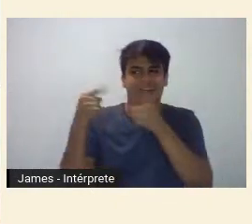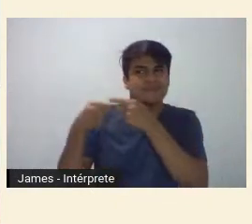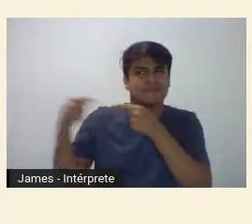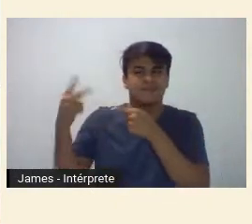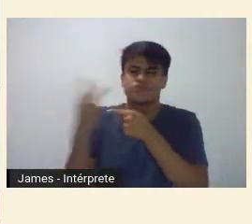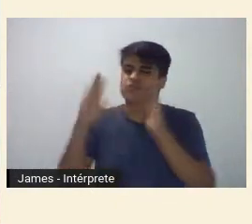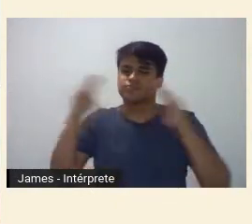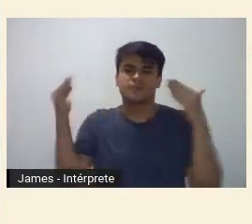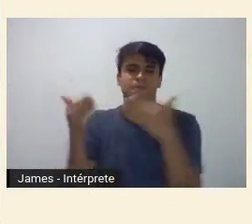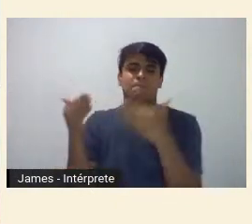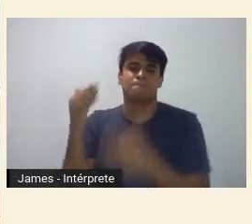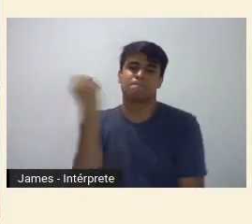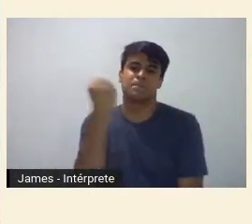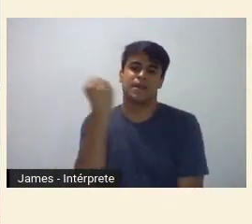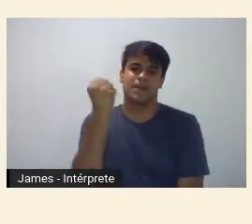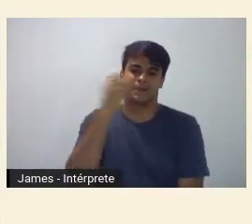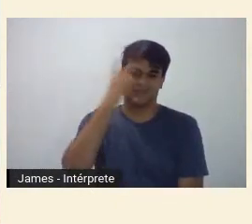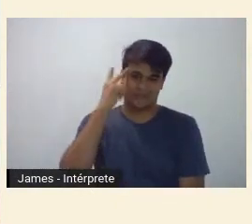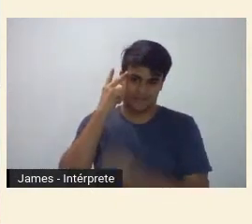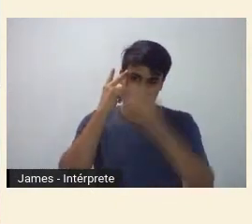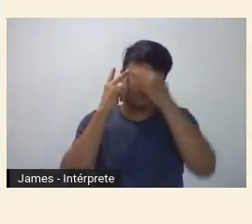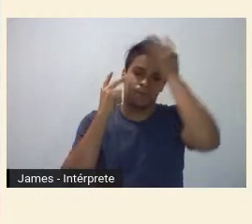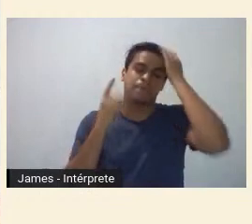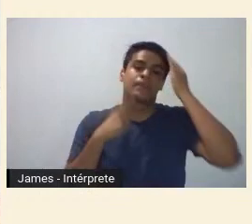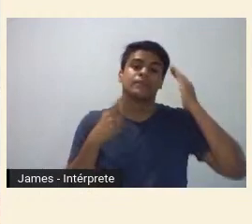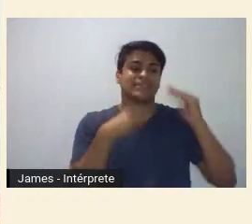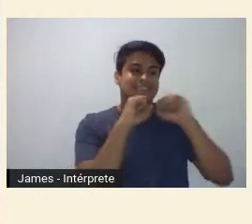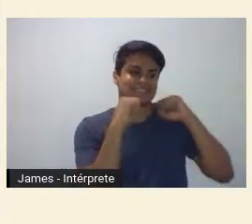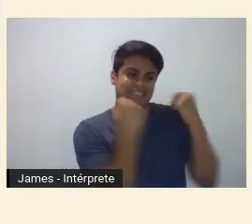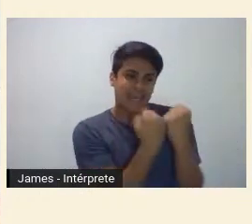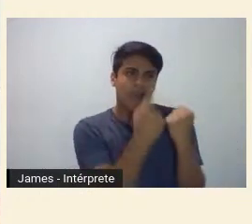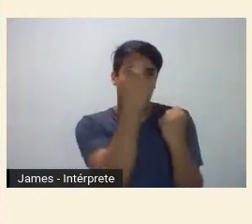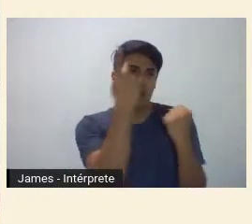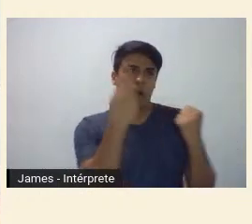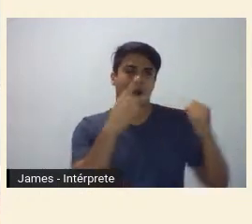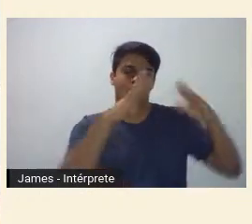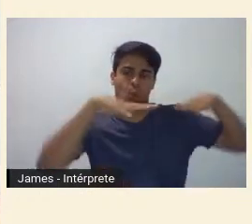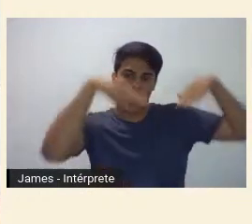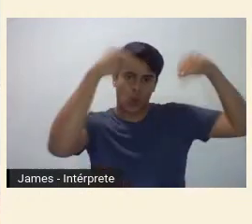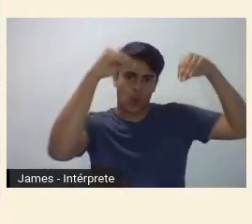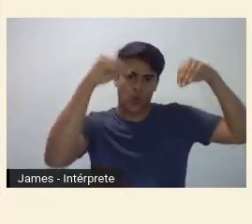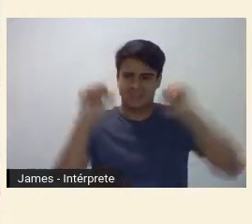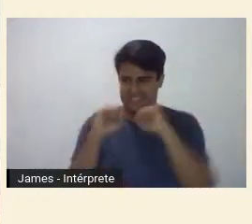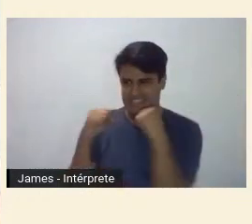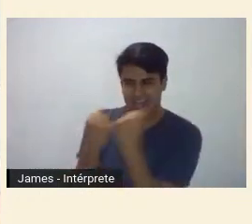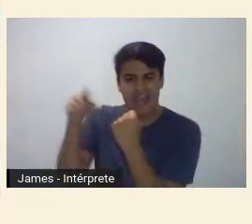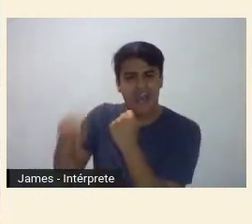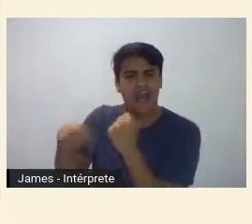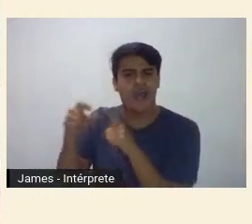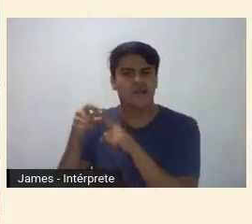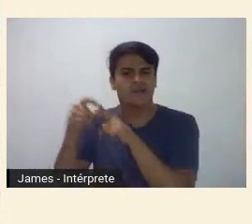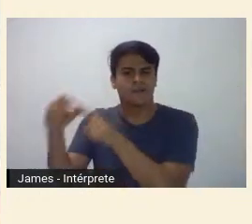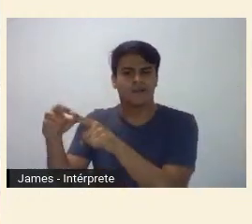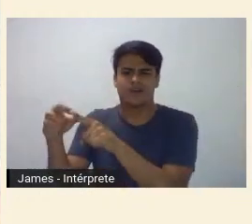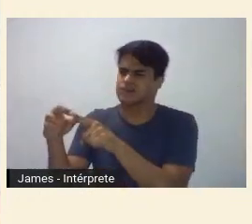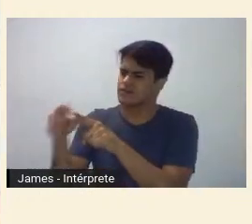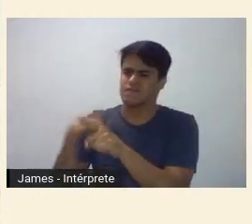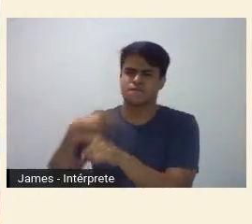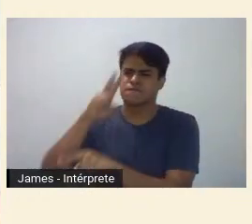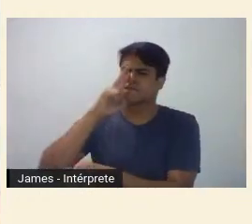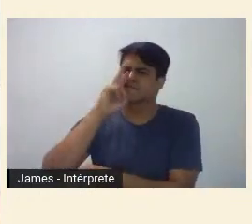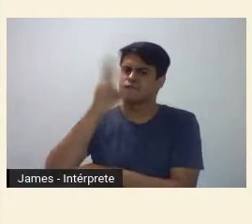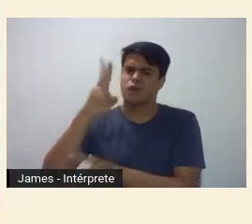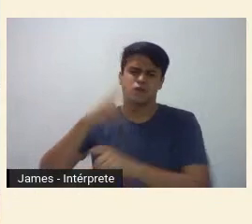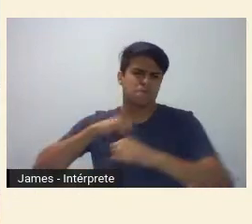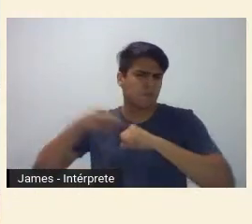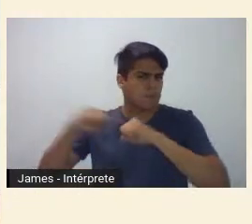dos saraus dos palacetes para os saraus das quebradas a força fatal segue sendo ressignificada e expandida